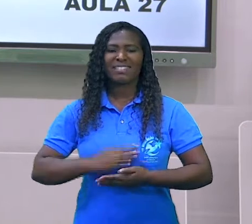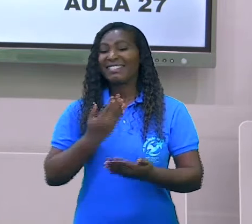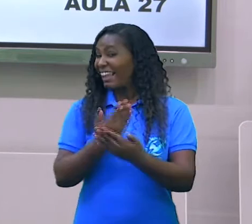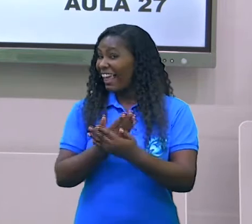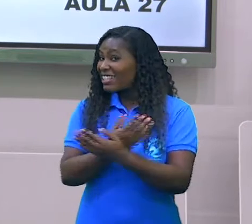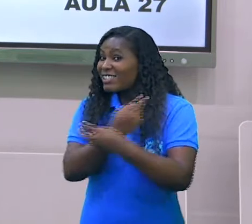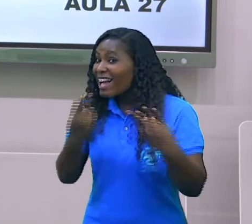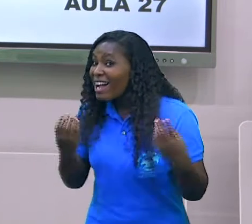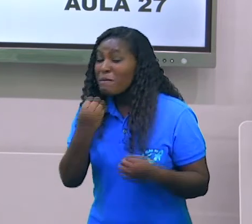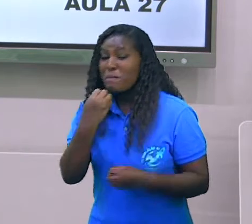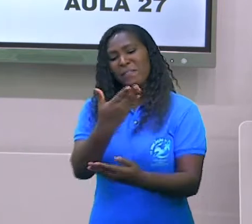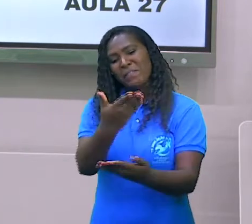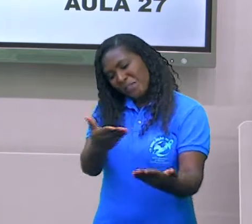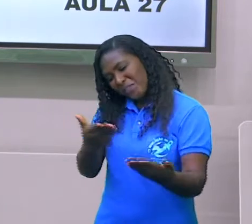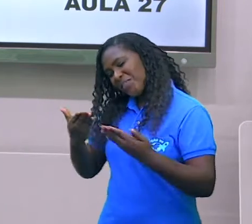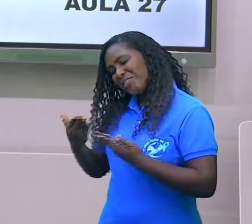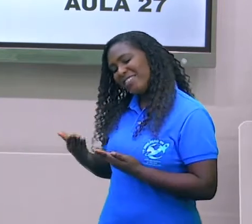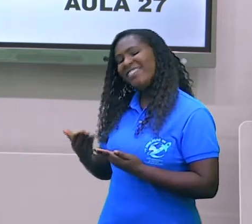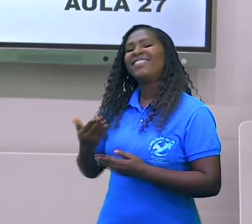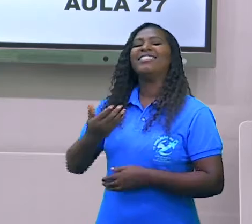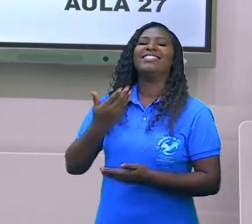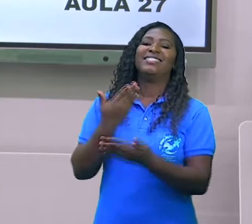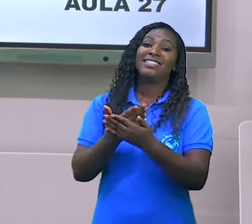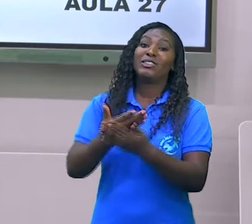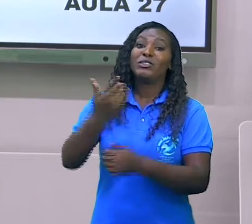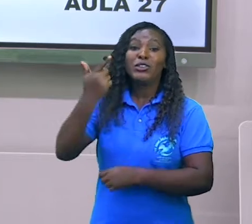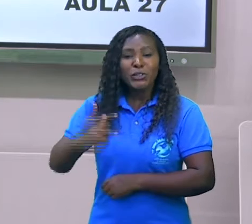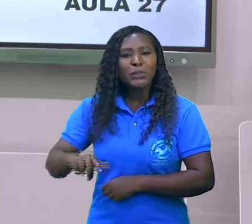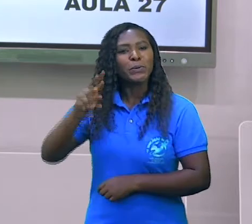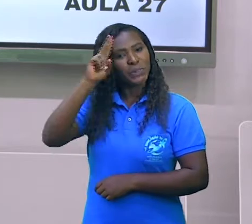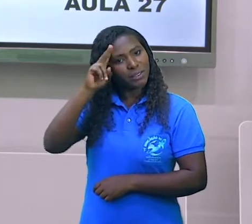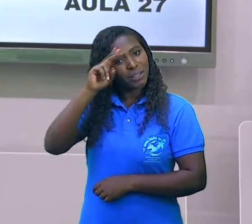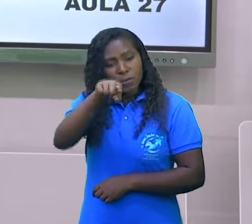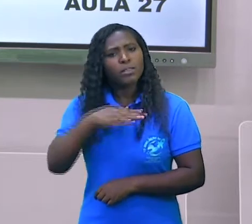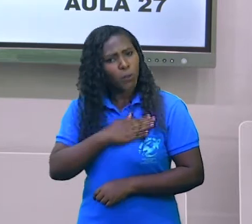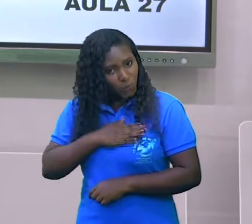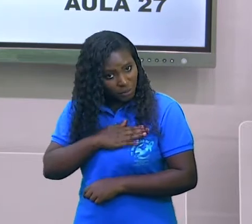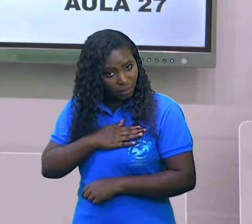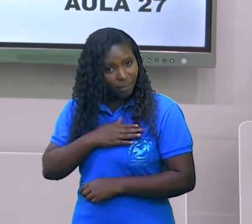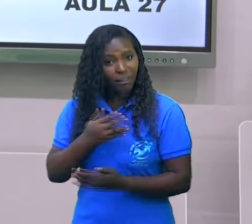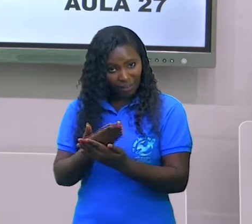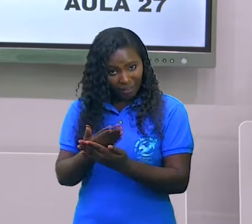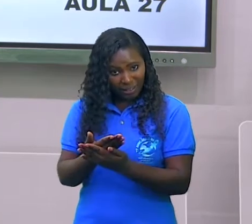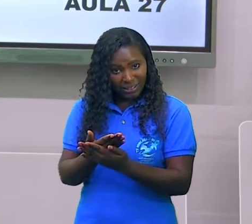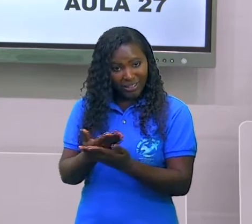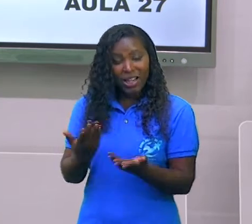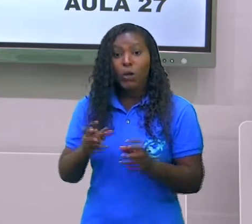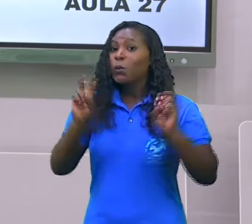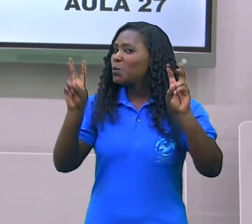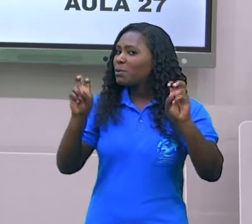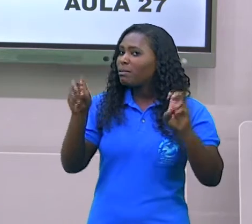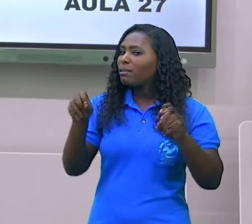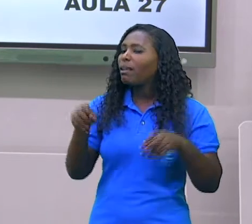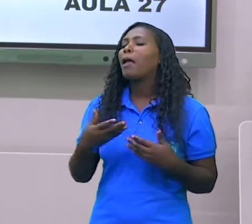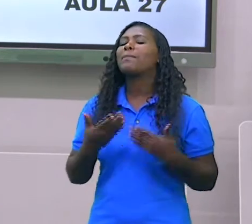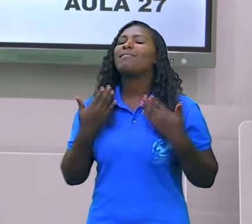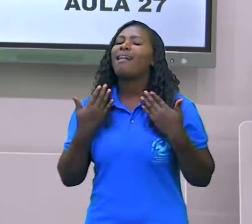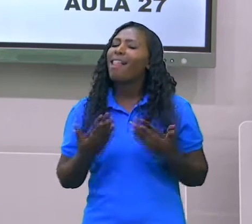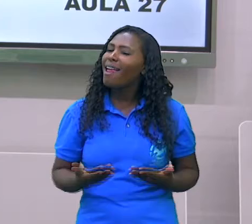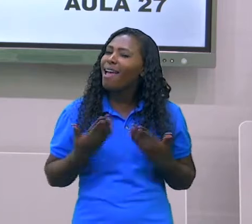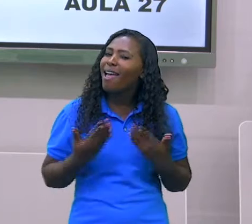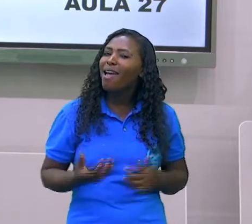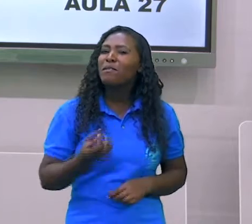Estudantes, bem-vindos a mais uma aula de história. Estão gostando da nossa aula? Acho que os assuntos estão bem leves,